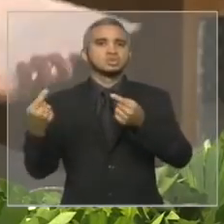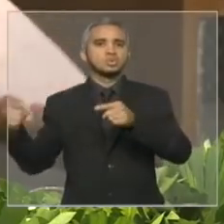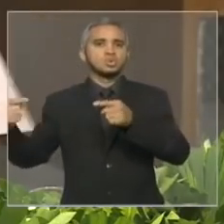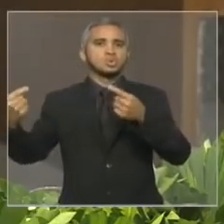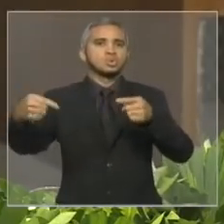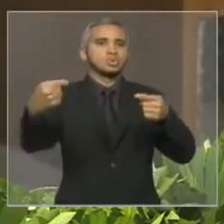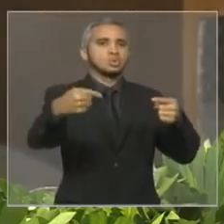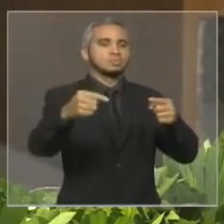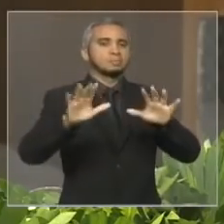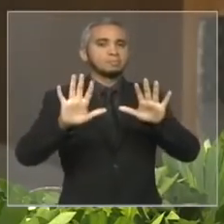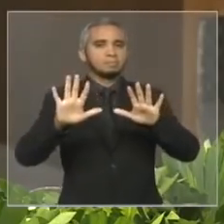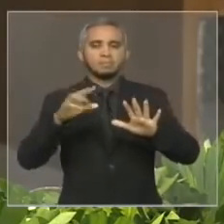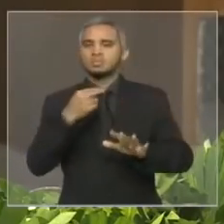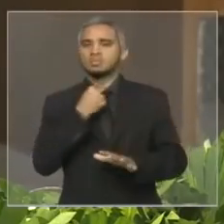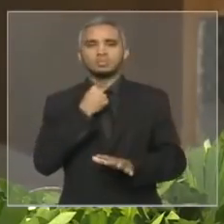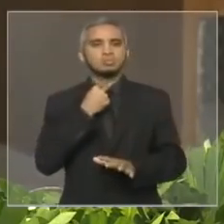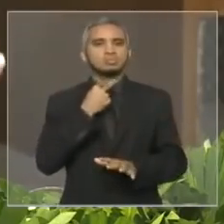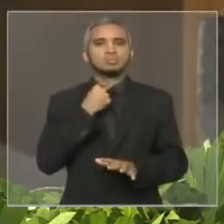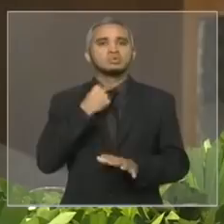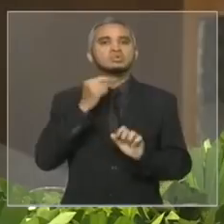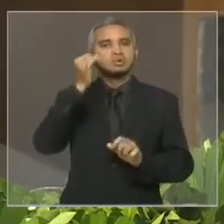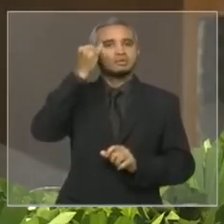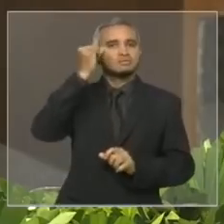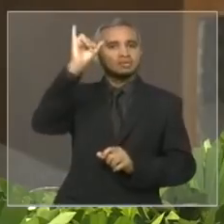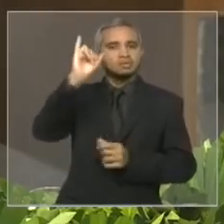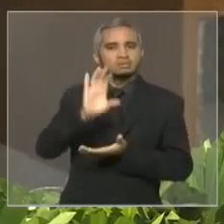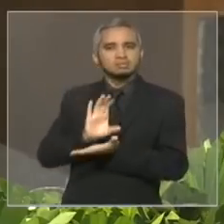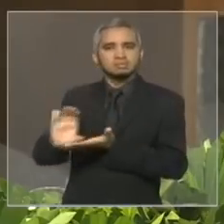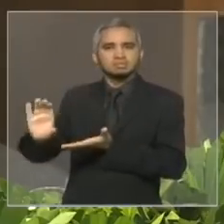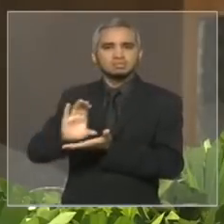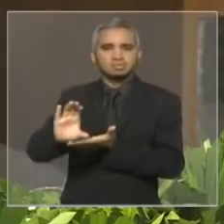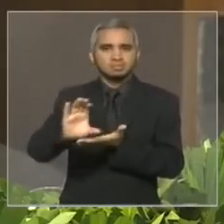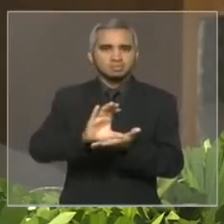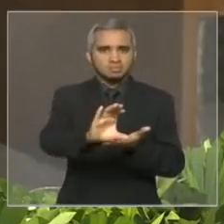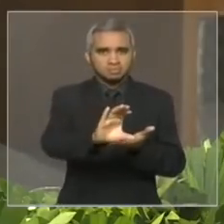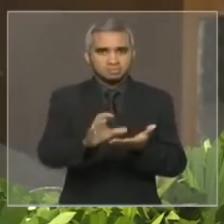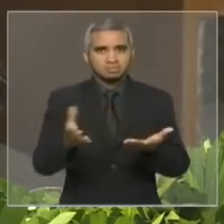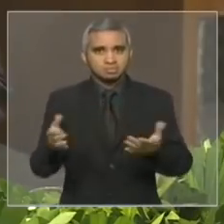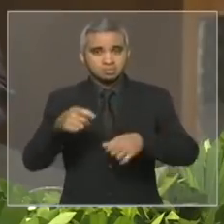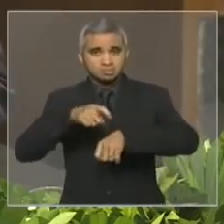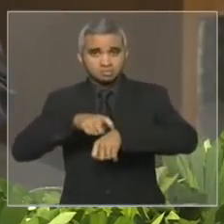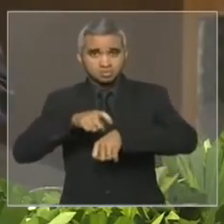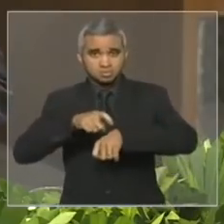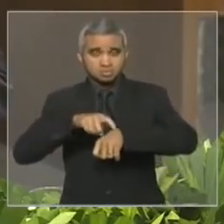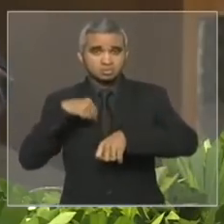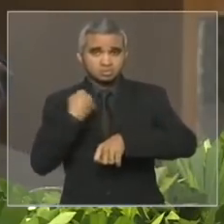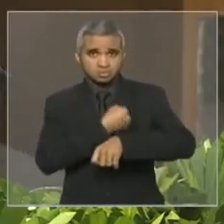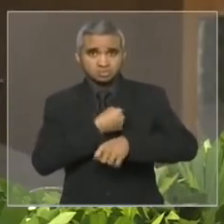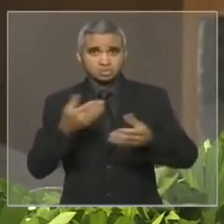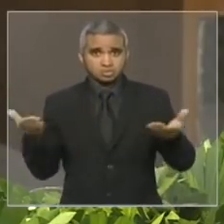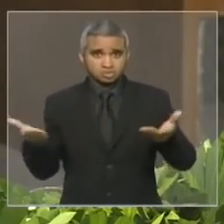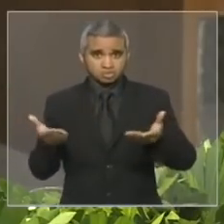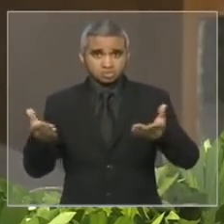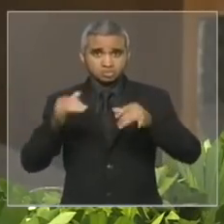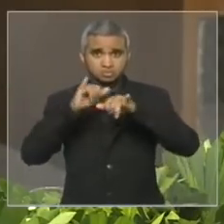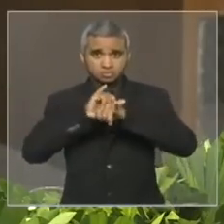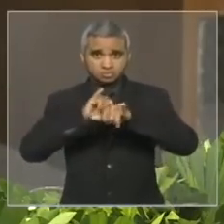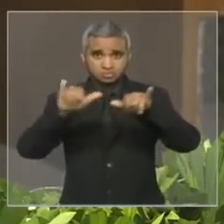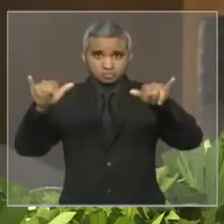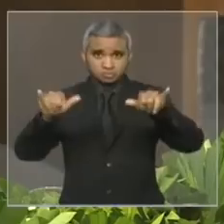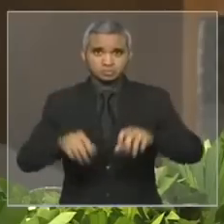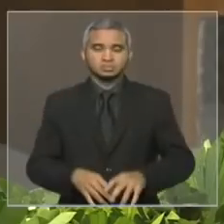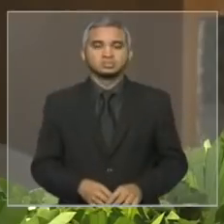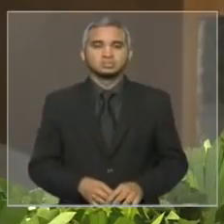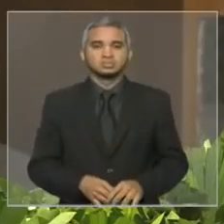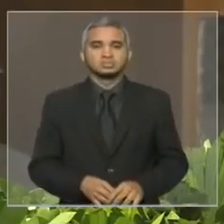esforços para a consecução de intentos comuns como esse que estou hoje a anunciar senhoras